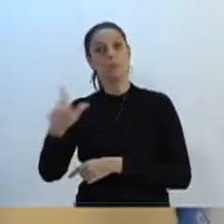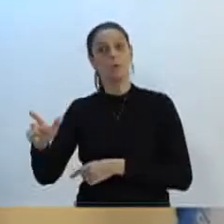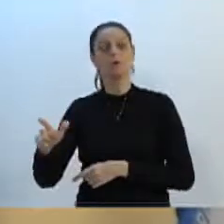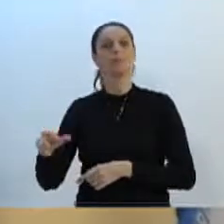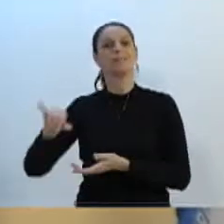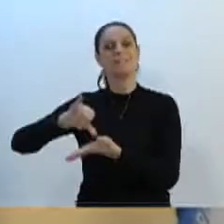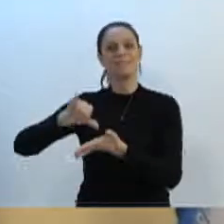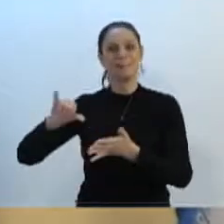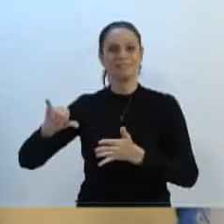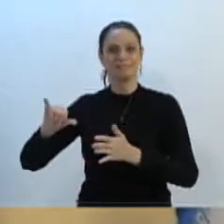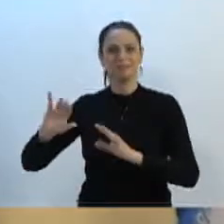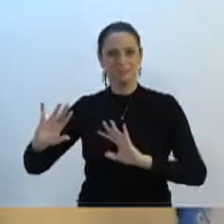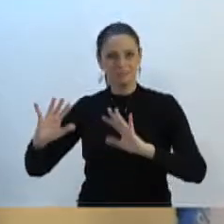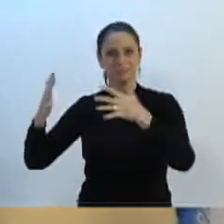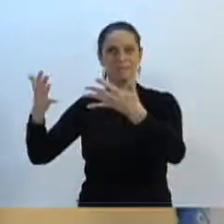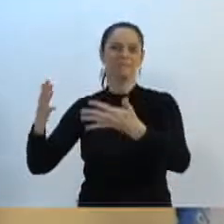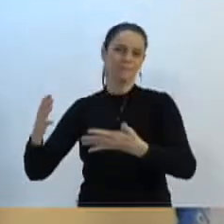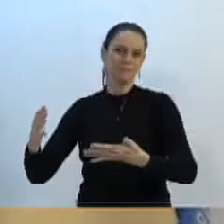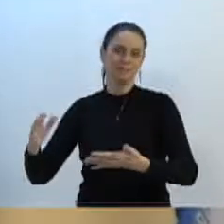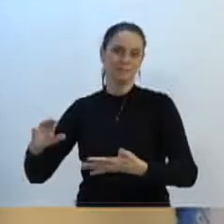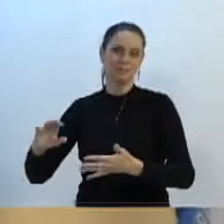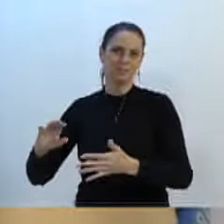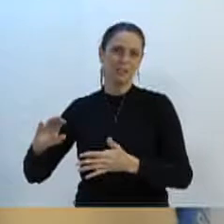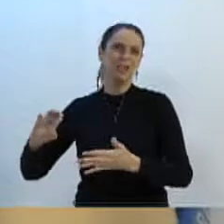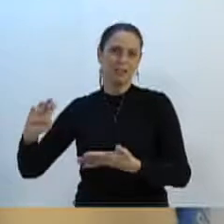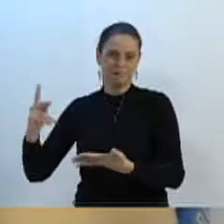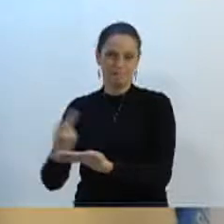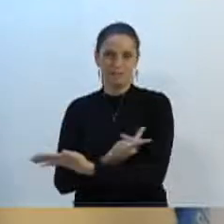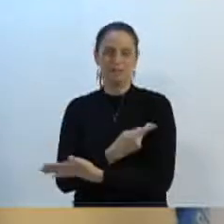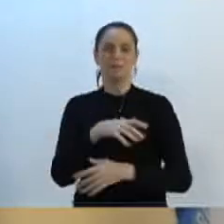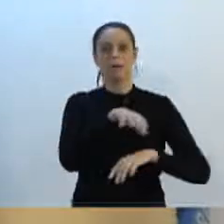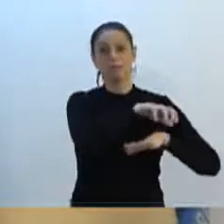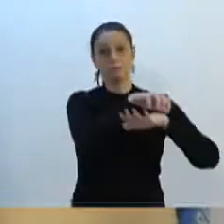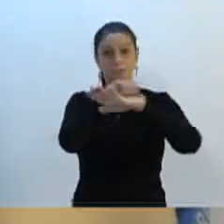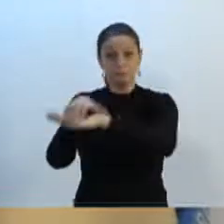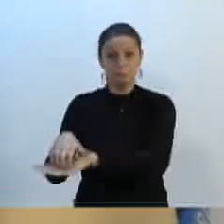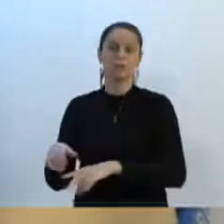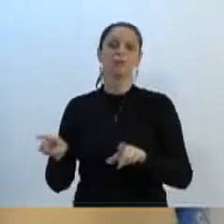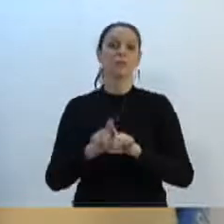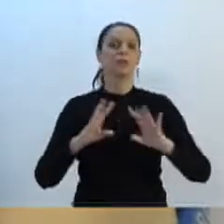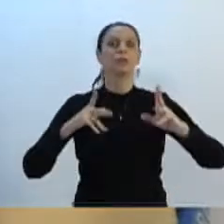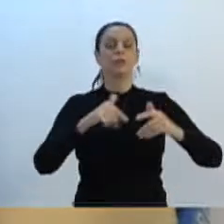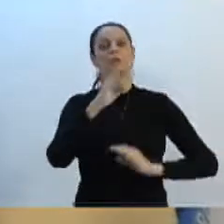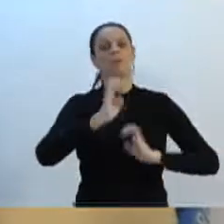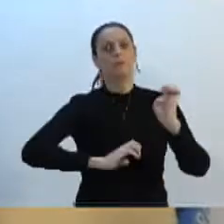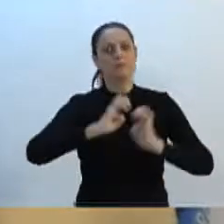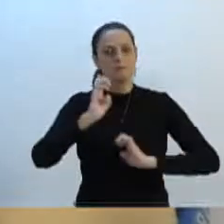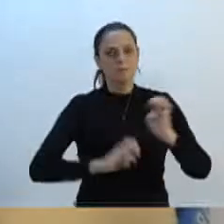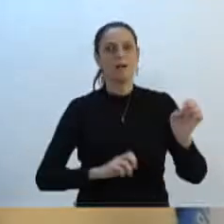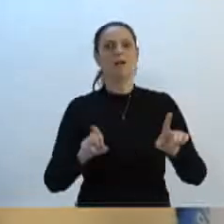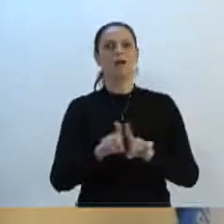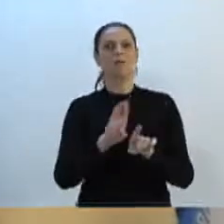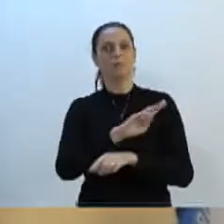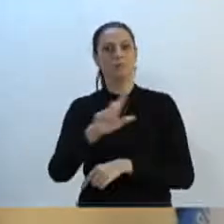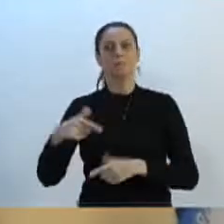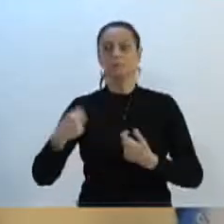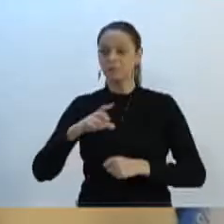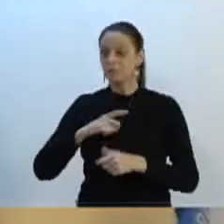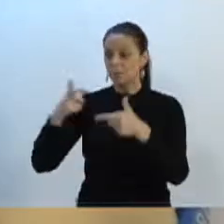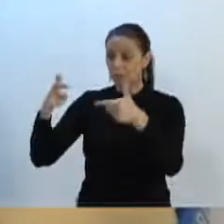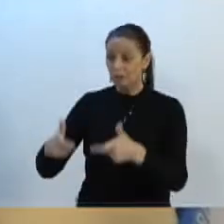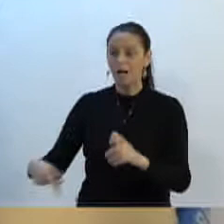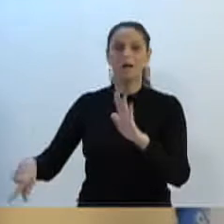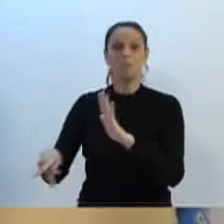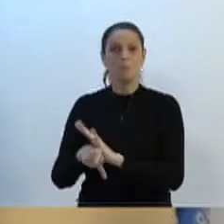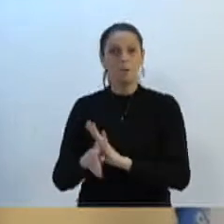só do trade turístico, mas de todos os empresários e dos blumenauenses, que haja um centro de convenções